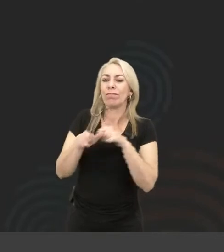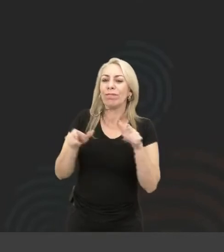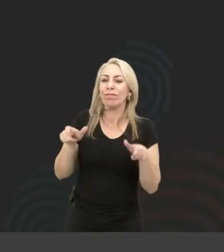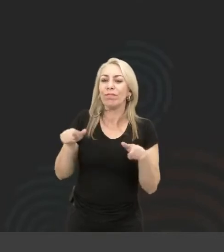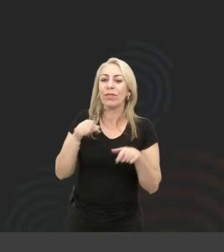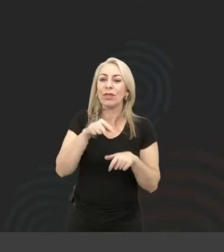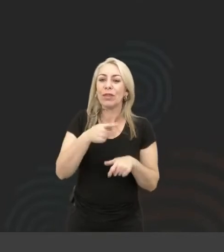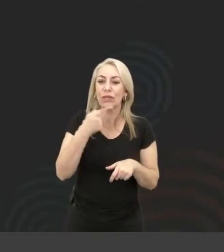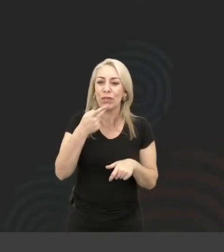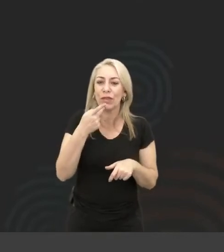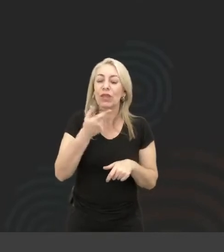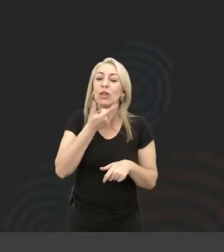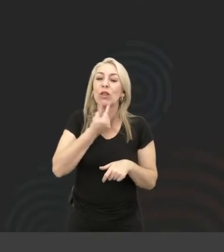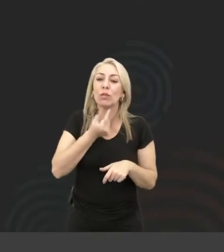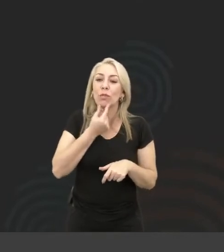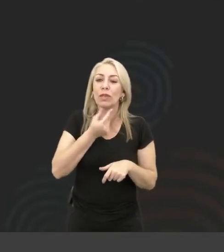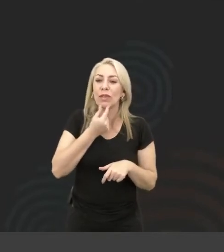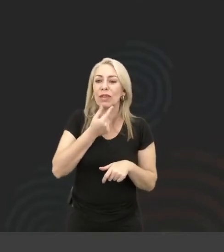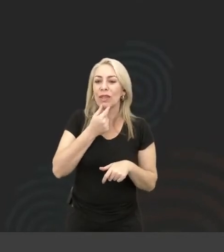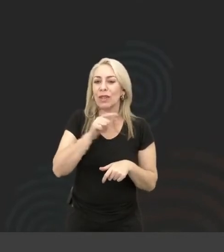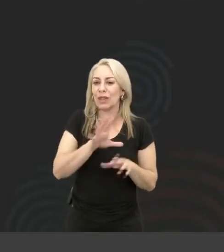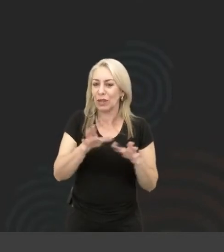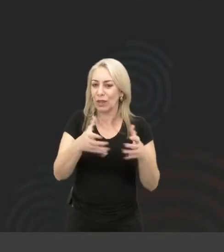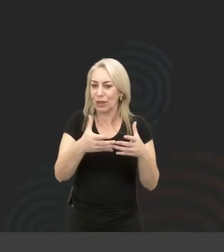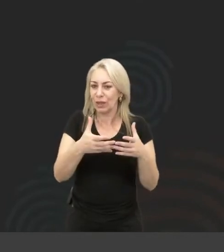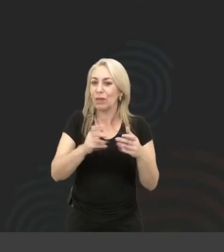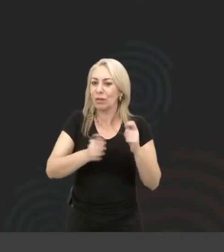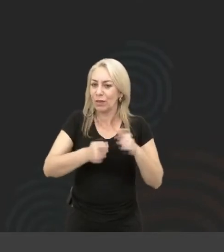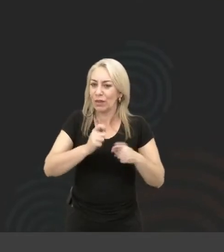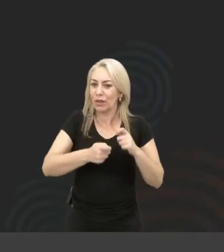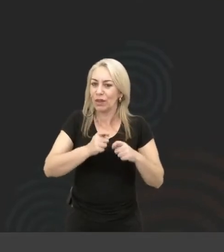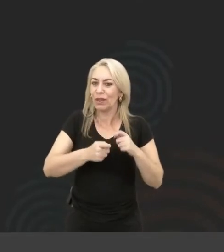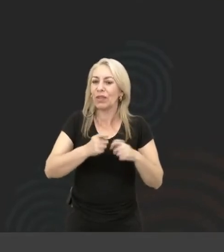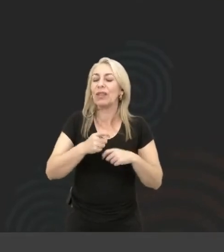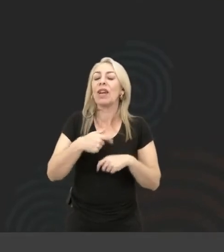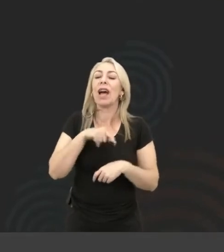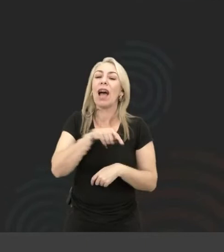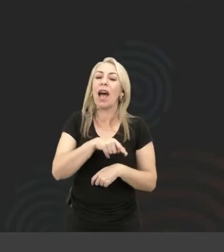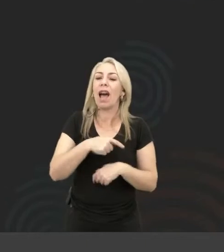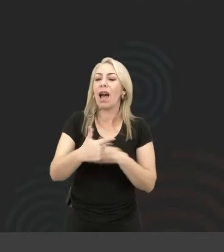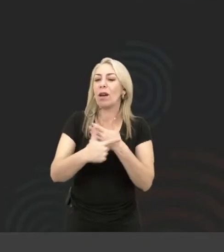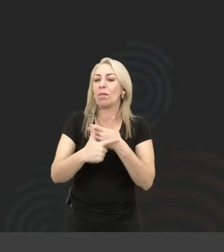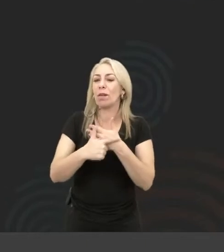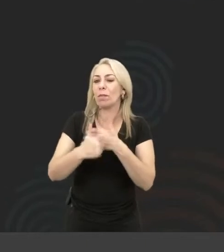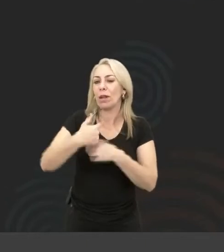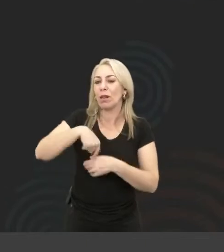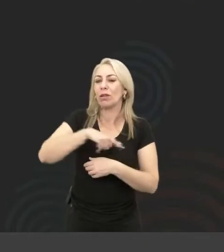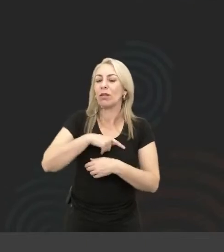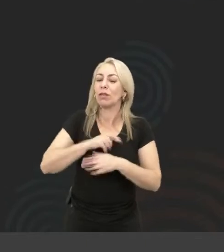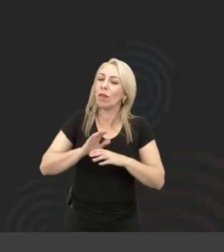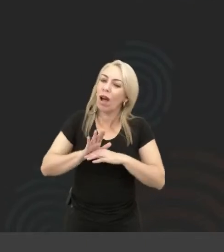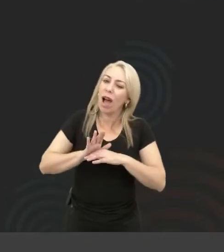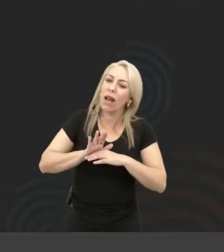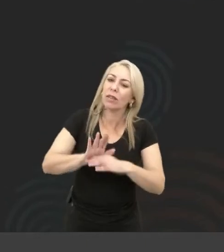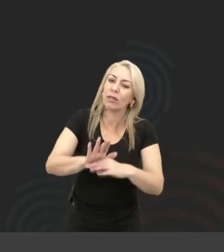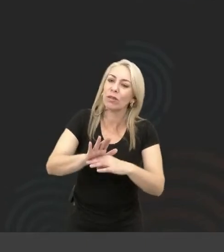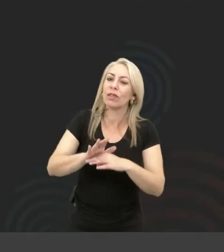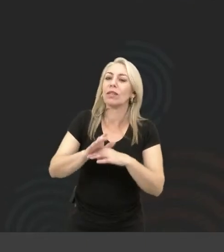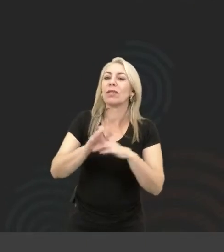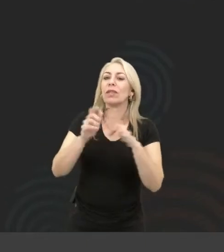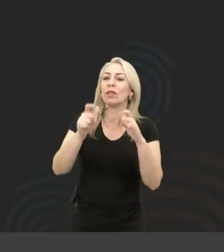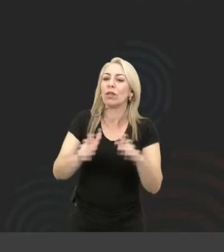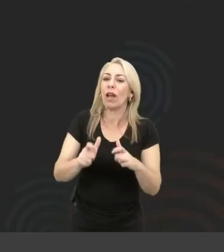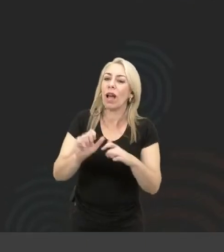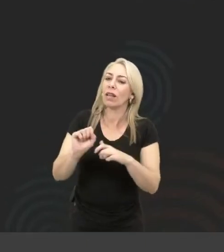isso que você contou dos meninos da banda marcial, é isso, tipo, poxa, é o nosso papel como potencializador desses espaços